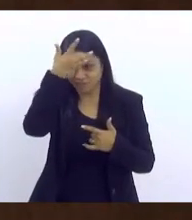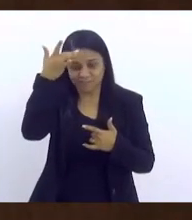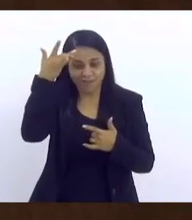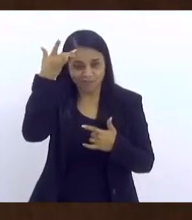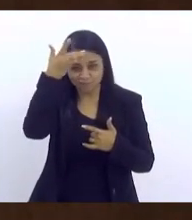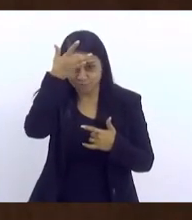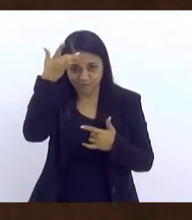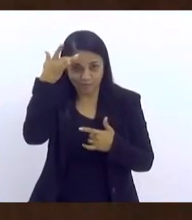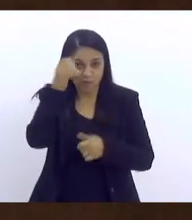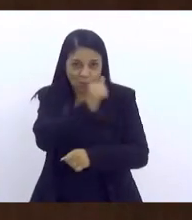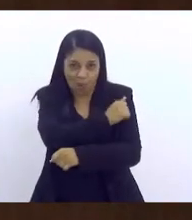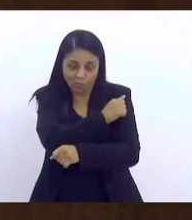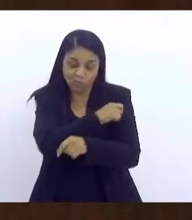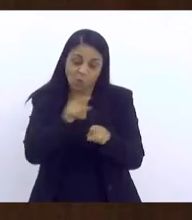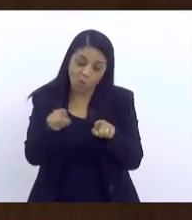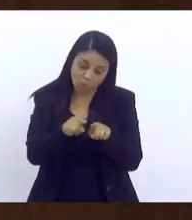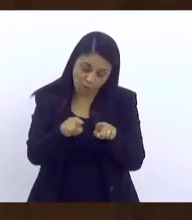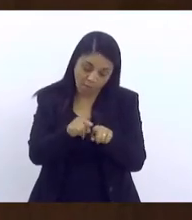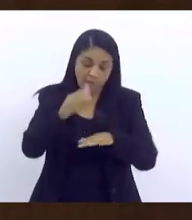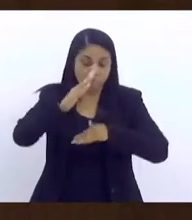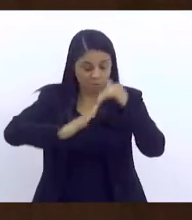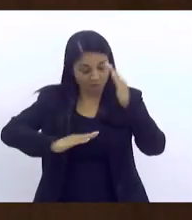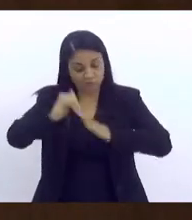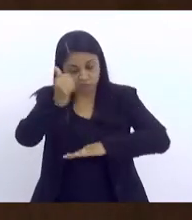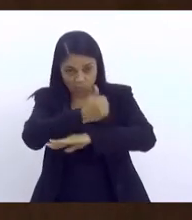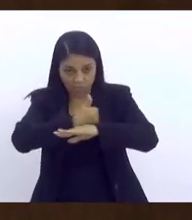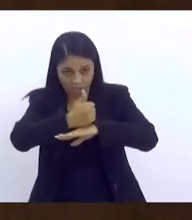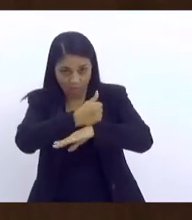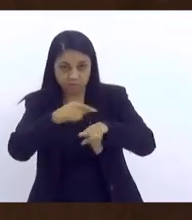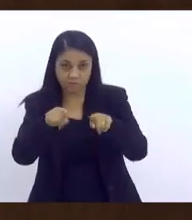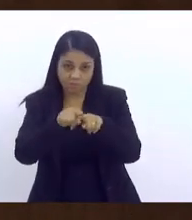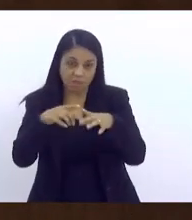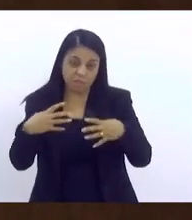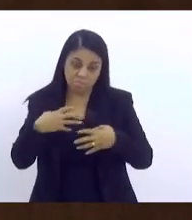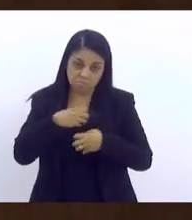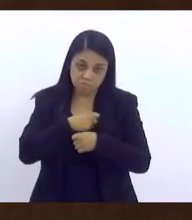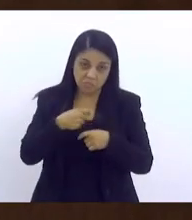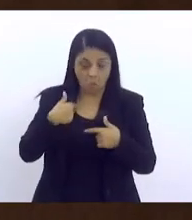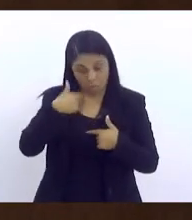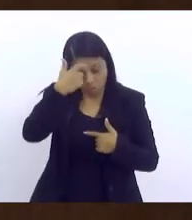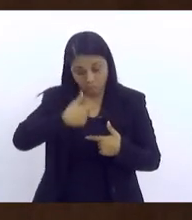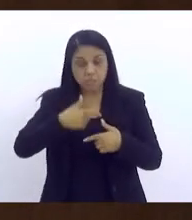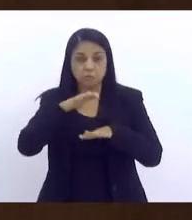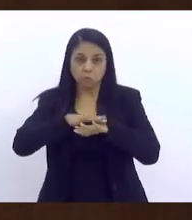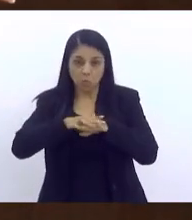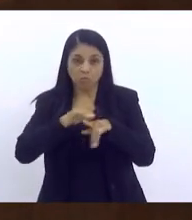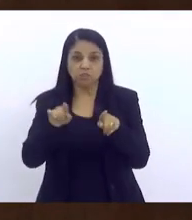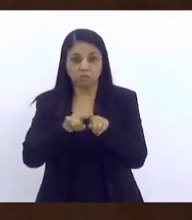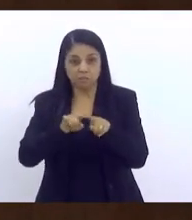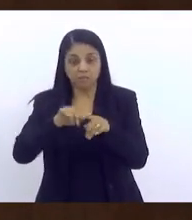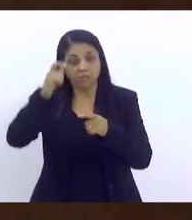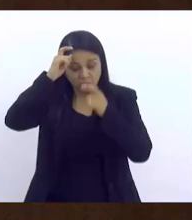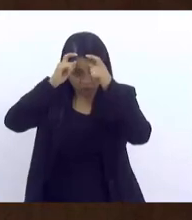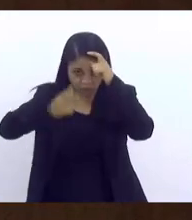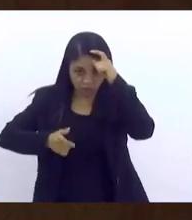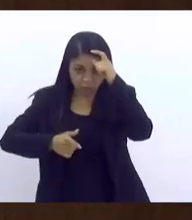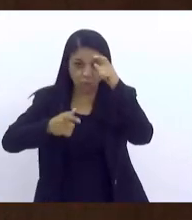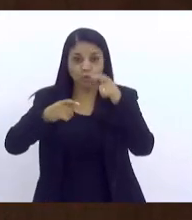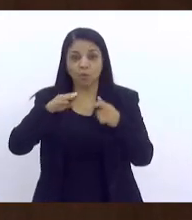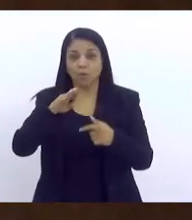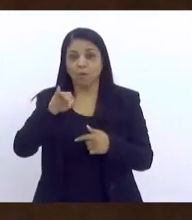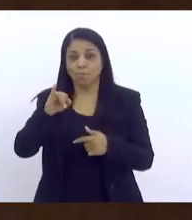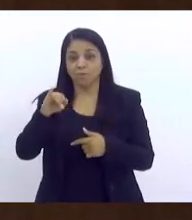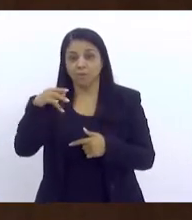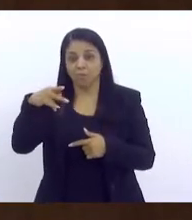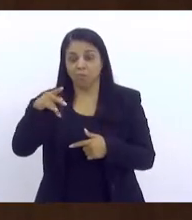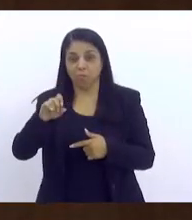adoecendo. eu mesma já tive vários problemas, depressões e transtorno bipolar, e já fiz tratamento. Estou de pé